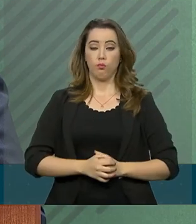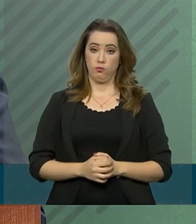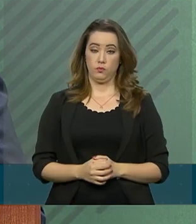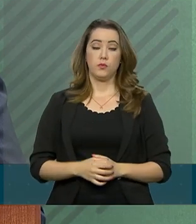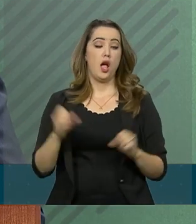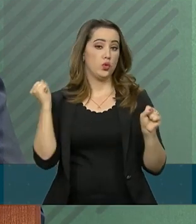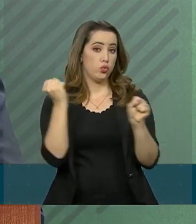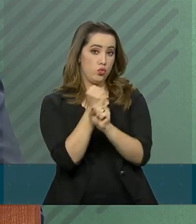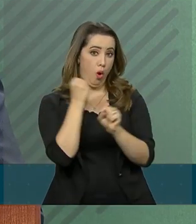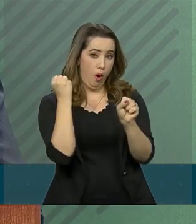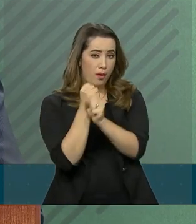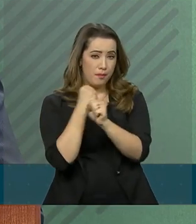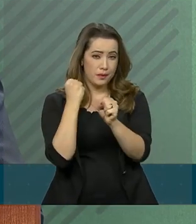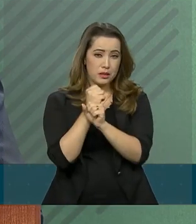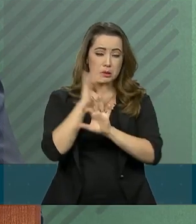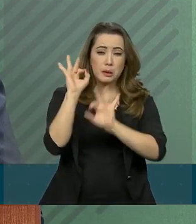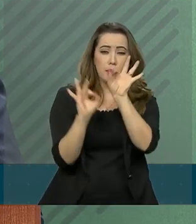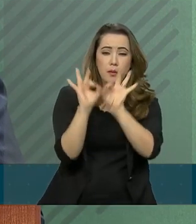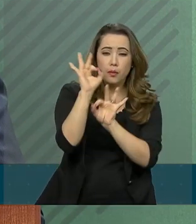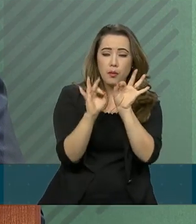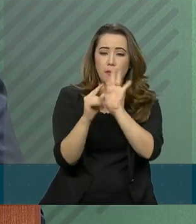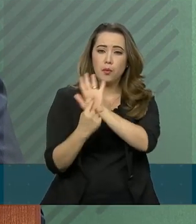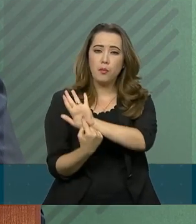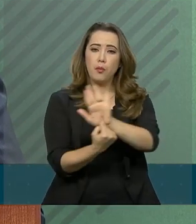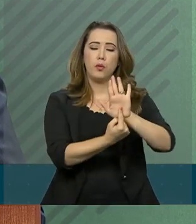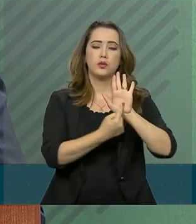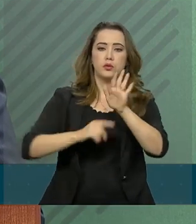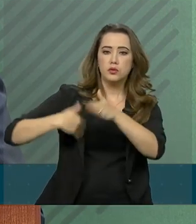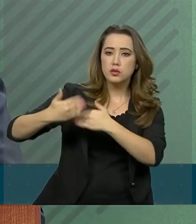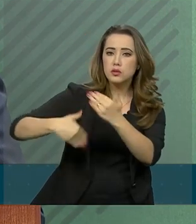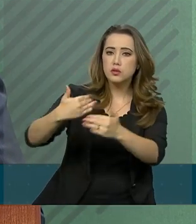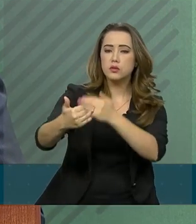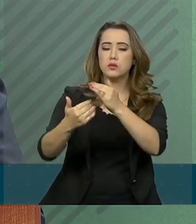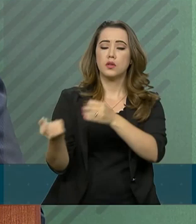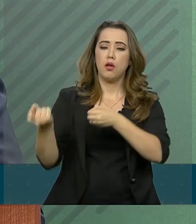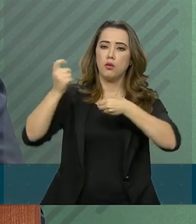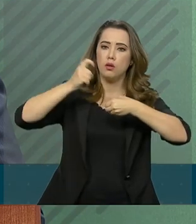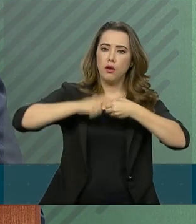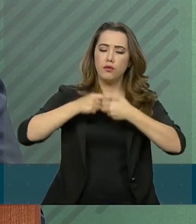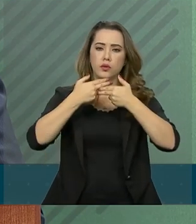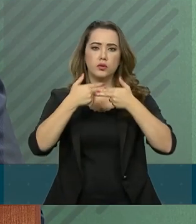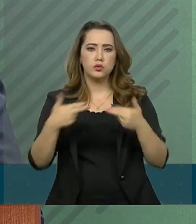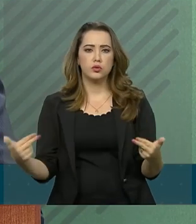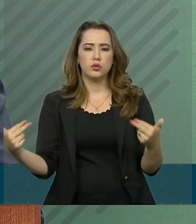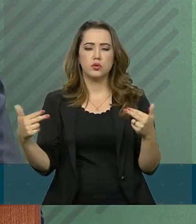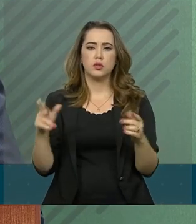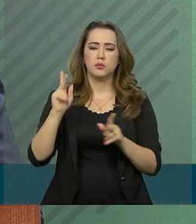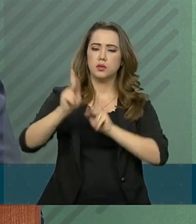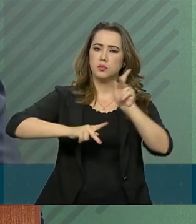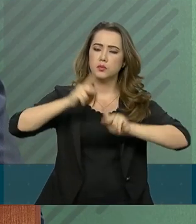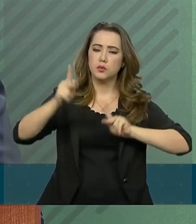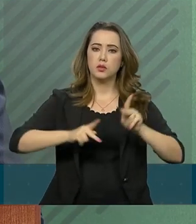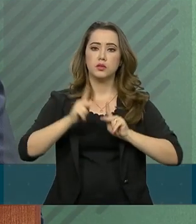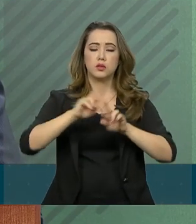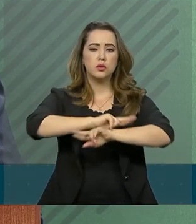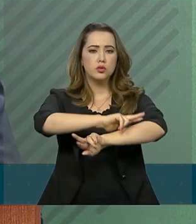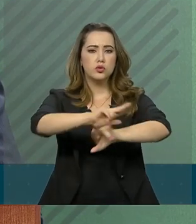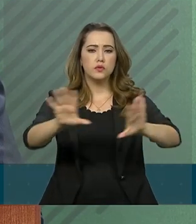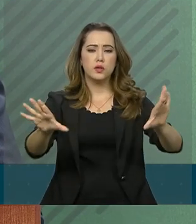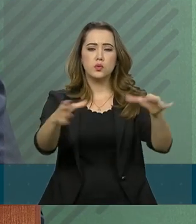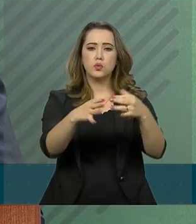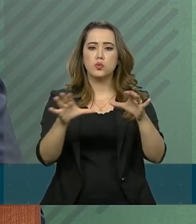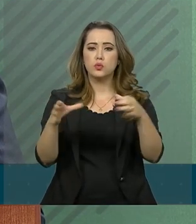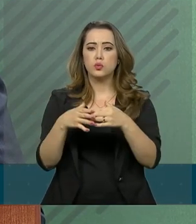de infraestrutura representam o desenvolvimento e o retorno de benefícios para a população em diversas